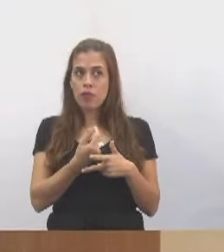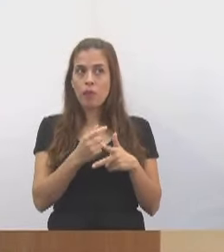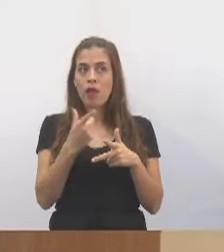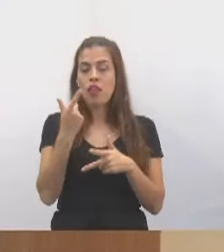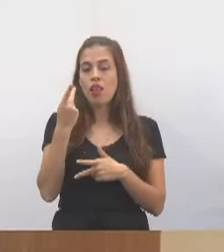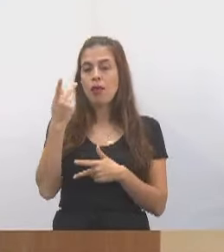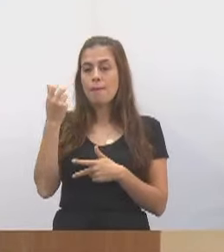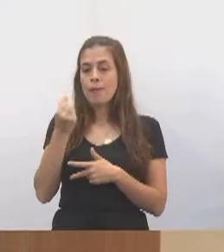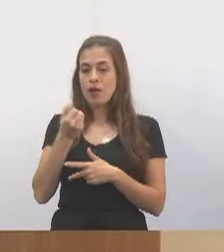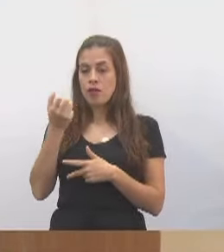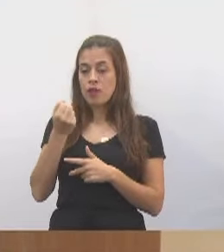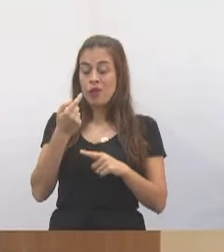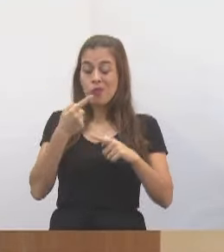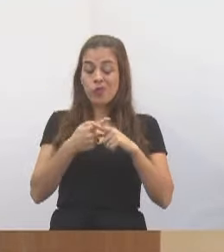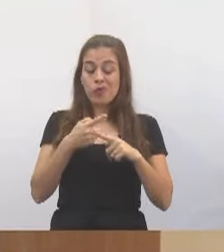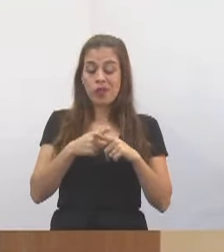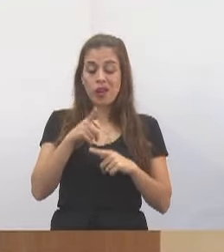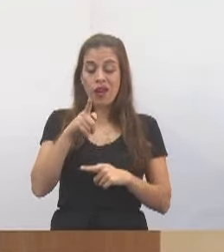matéria tributária.